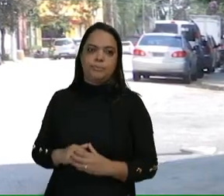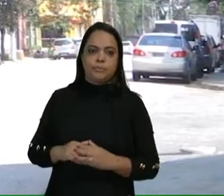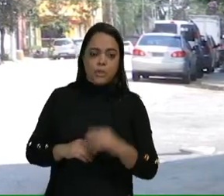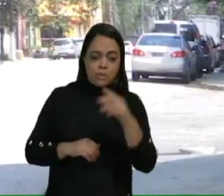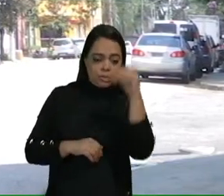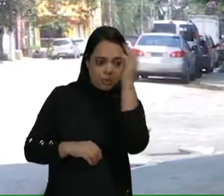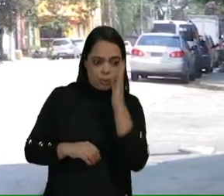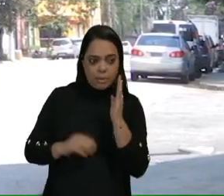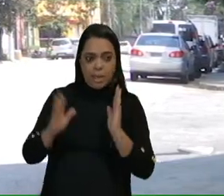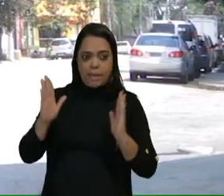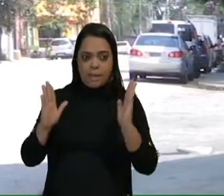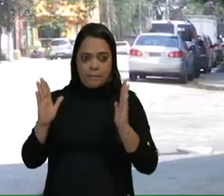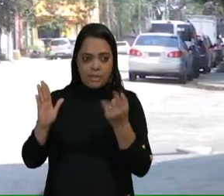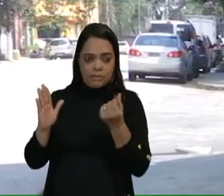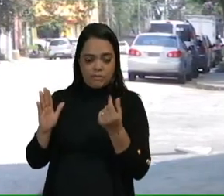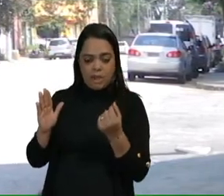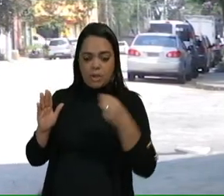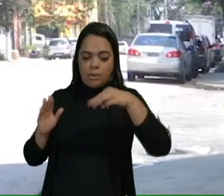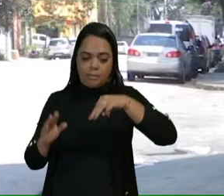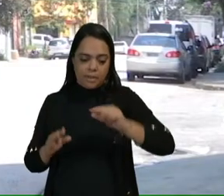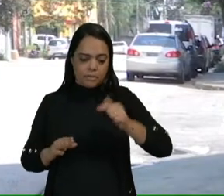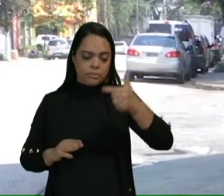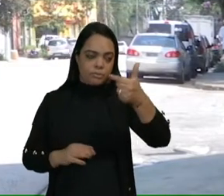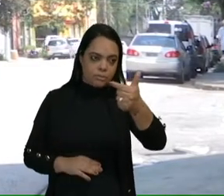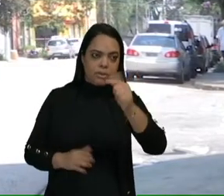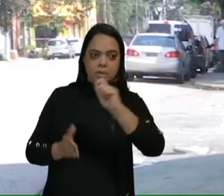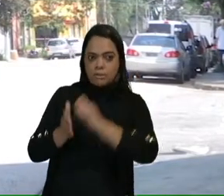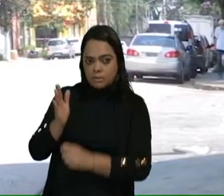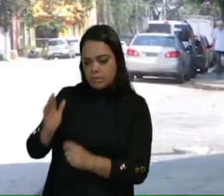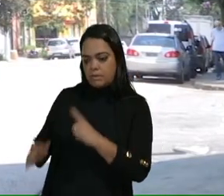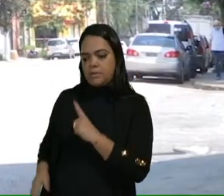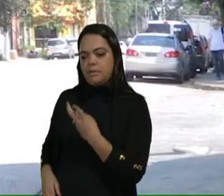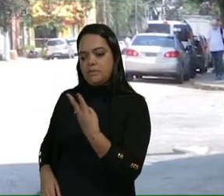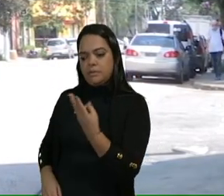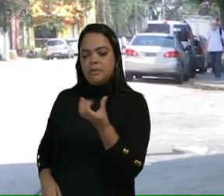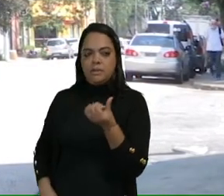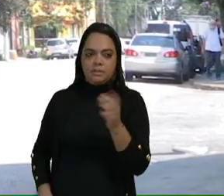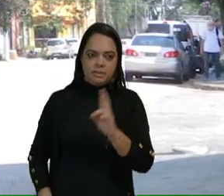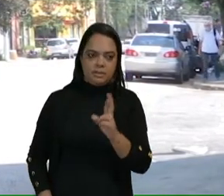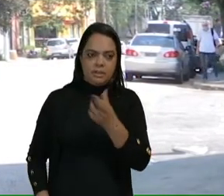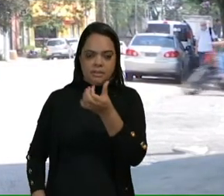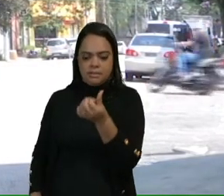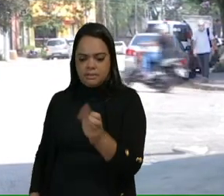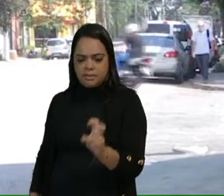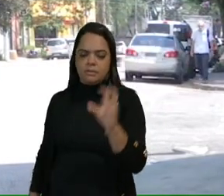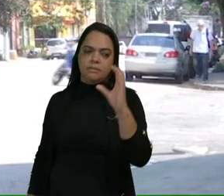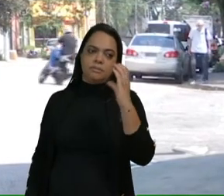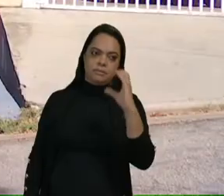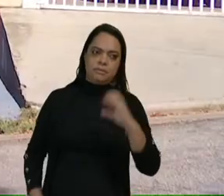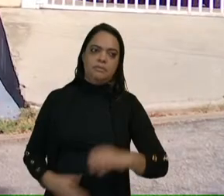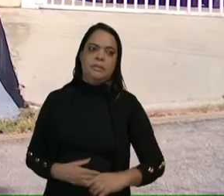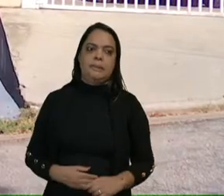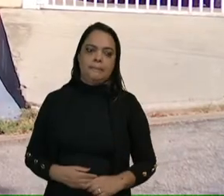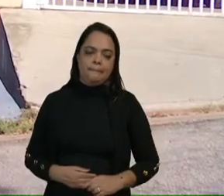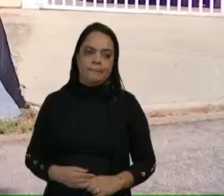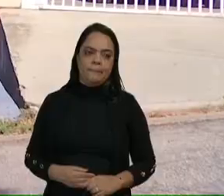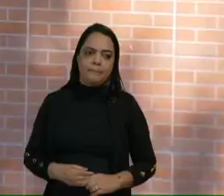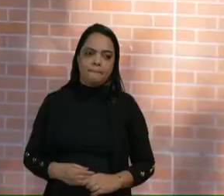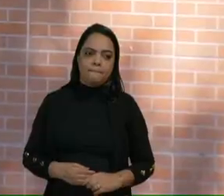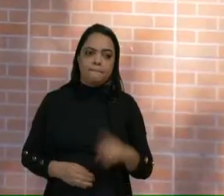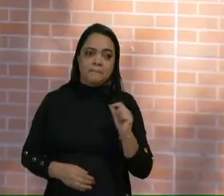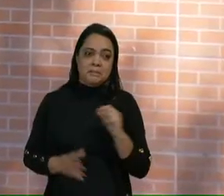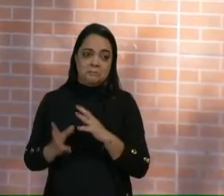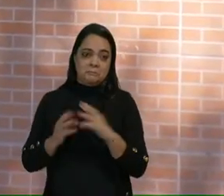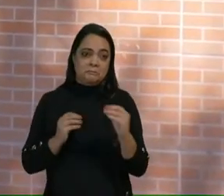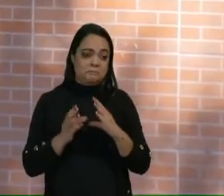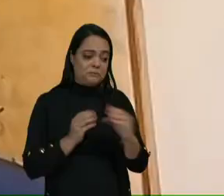país, o preço do metro quadrado dos contratos foi de R$ 36,65. Para fugir dos